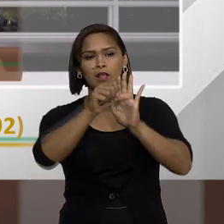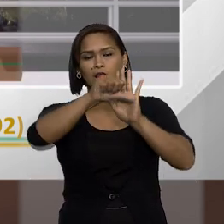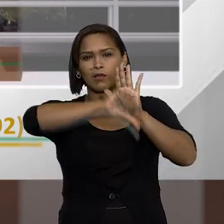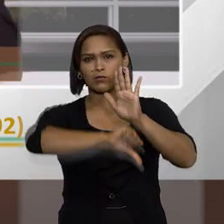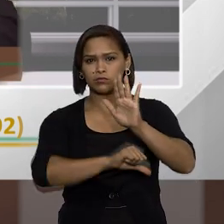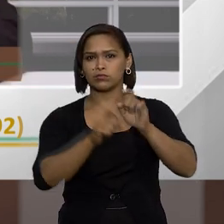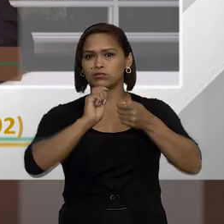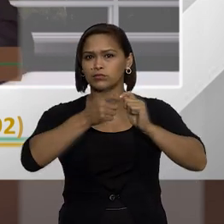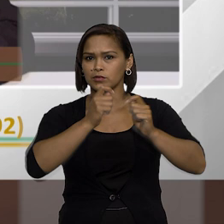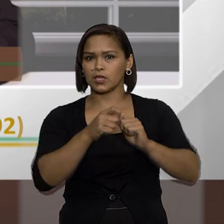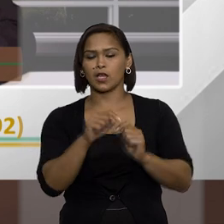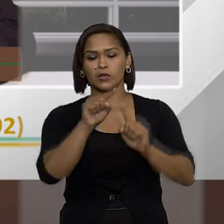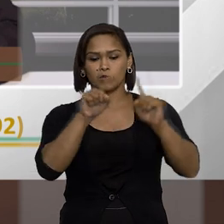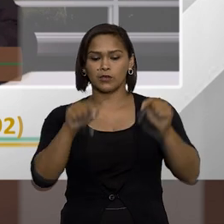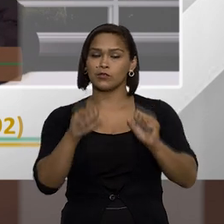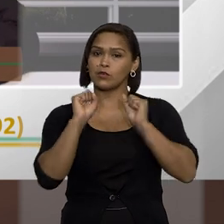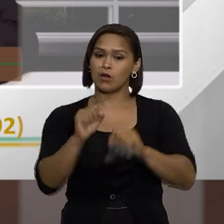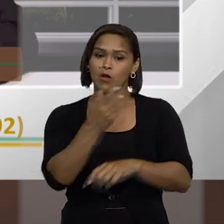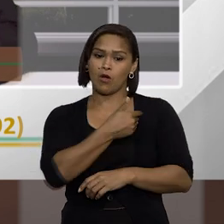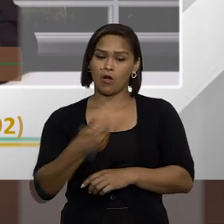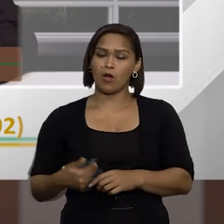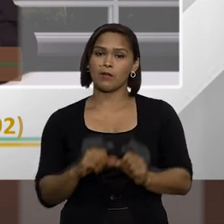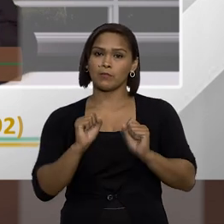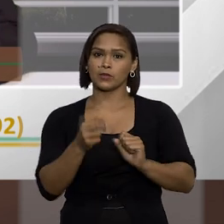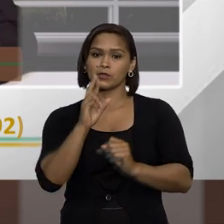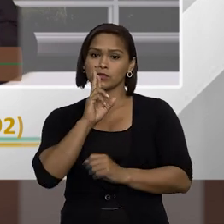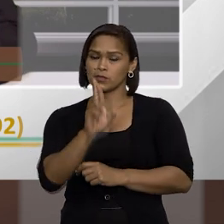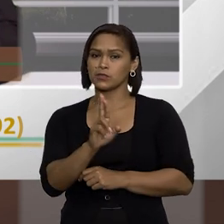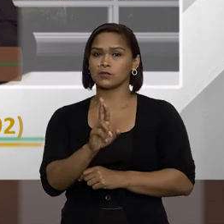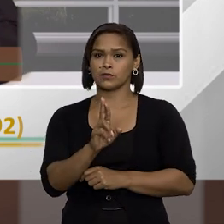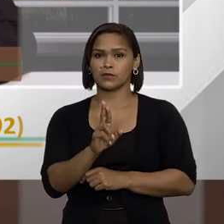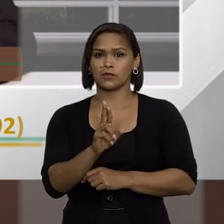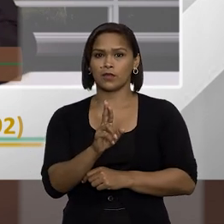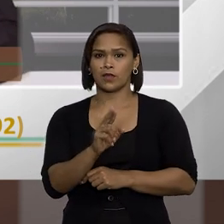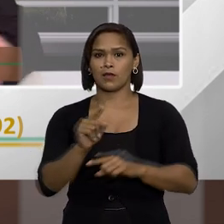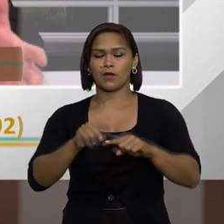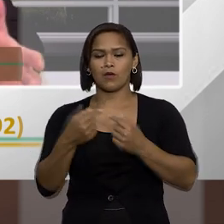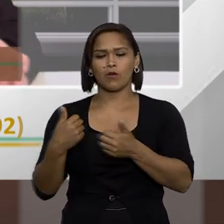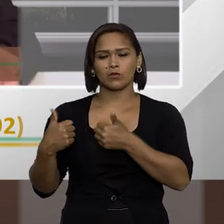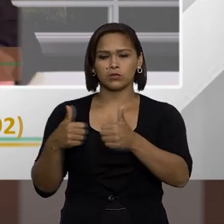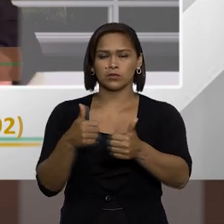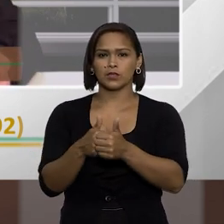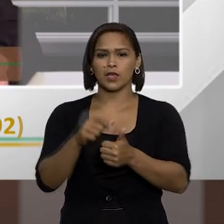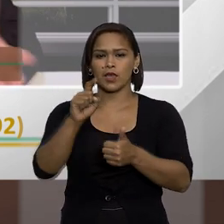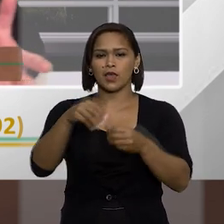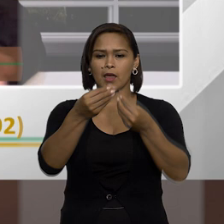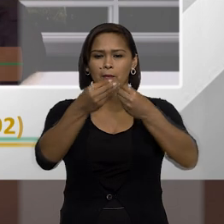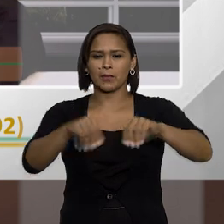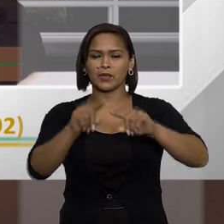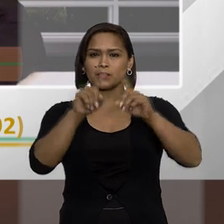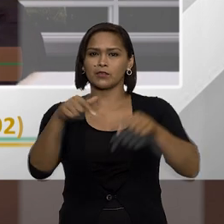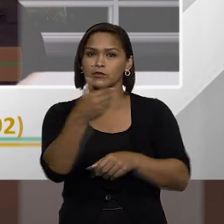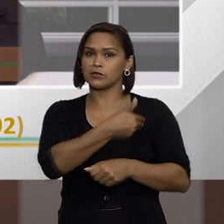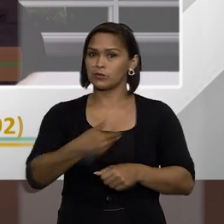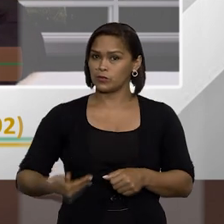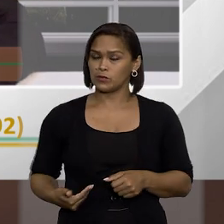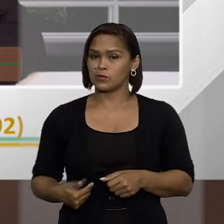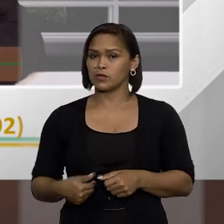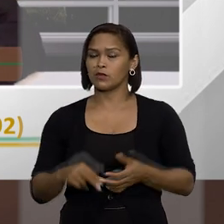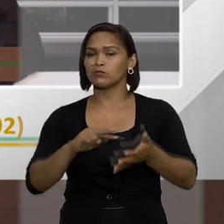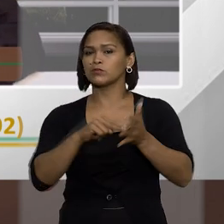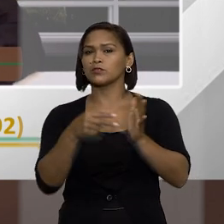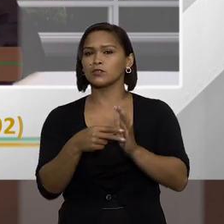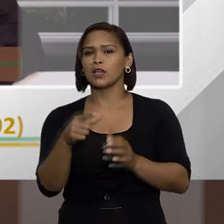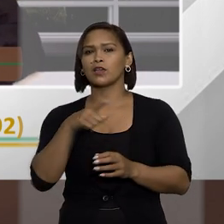improbidade. Teoricamente falando, o servidor poderia responder por improbidade, cuja uma das consequências é a perda da função pública.